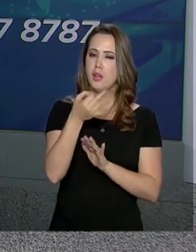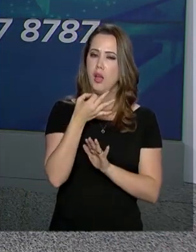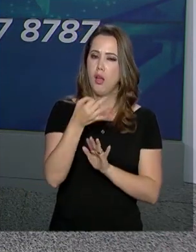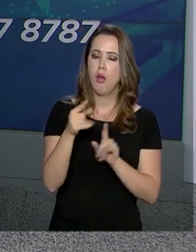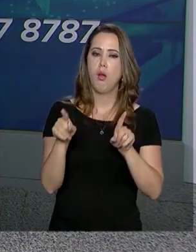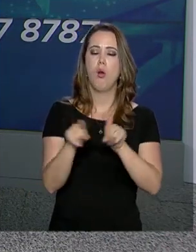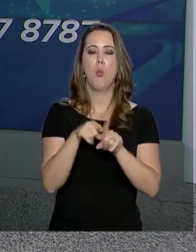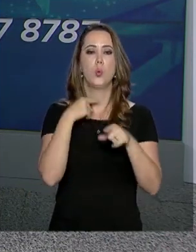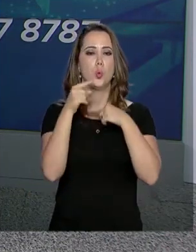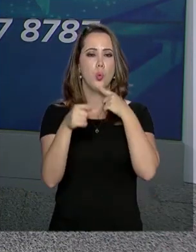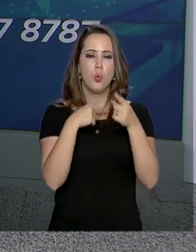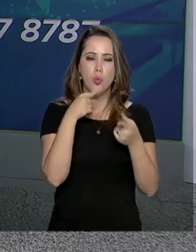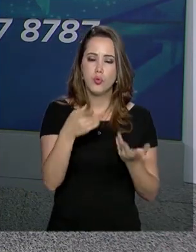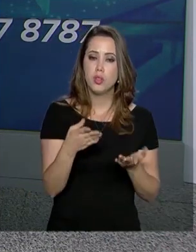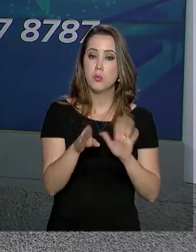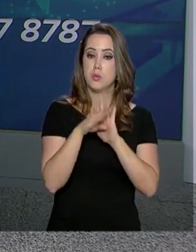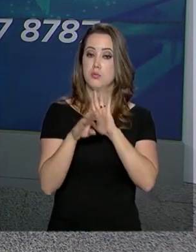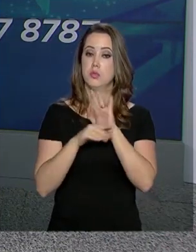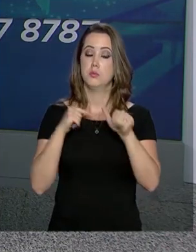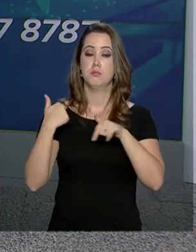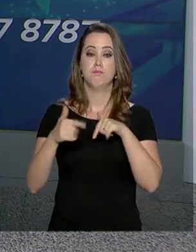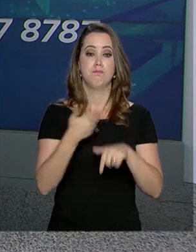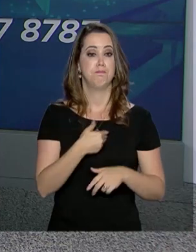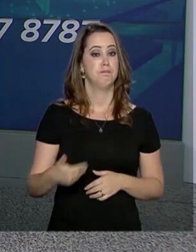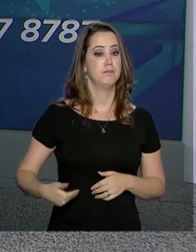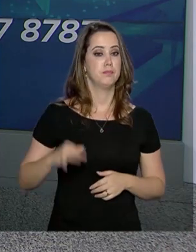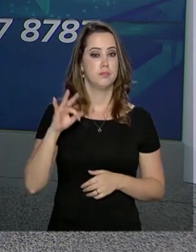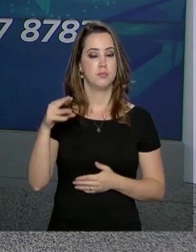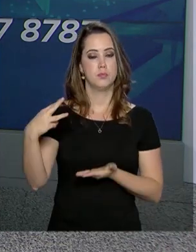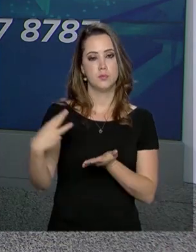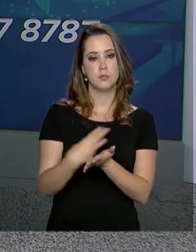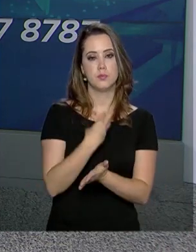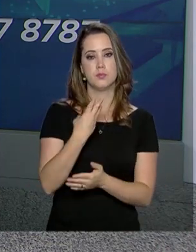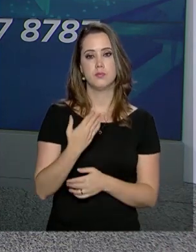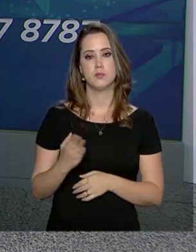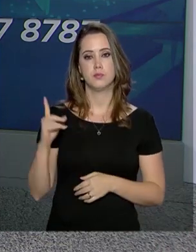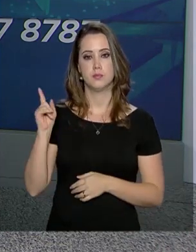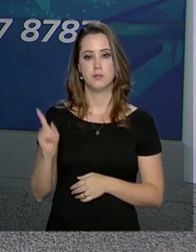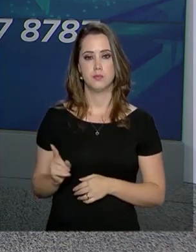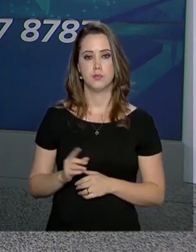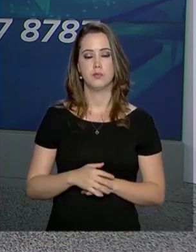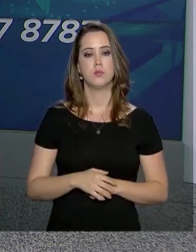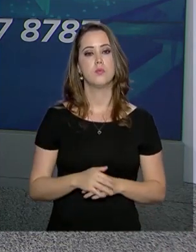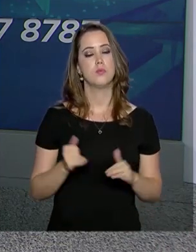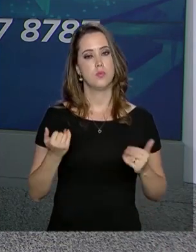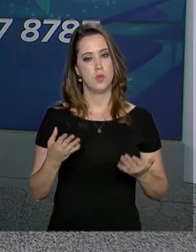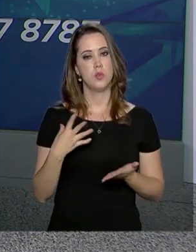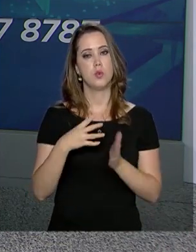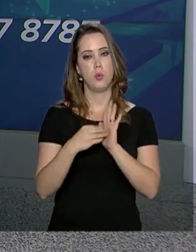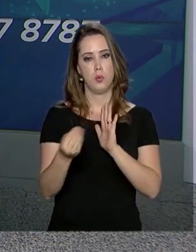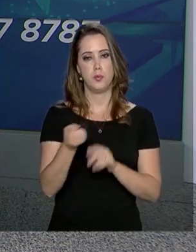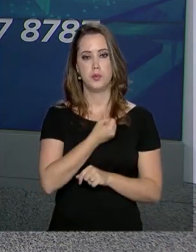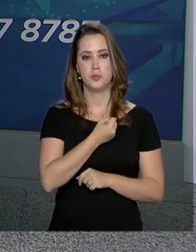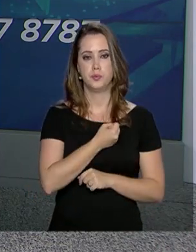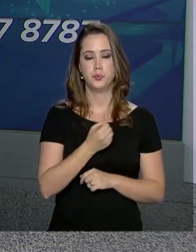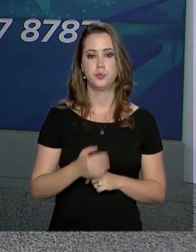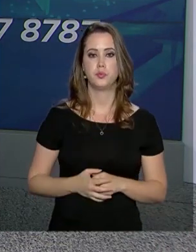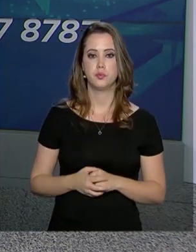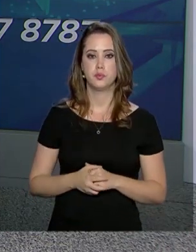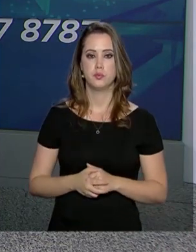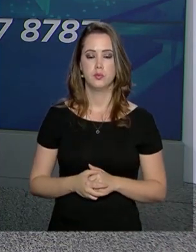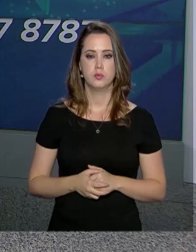reportagens e dúvidas sobre programas e ações do governo federal para o nosso WhatsApp. Então, anote aí. É